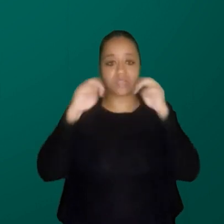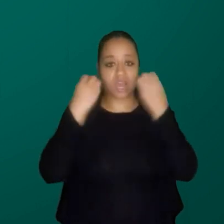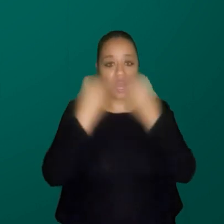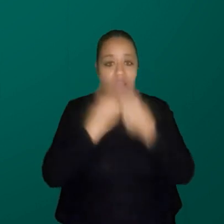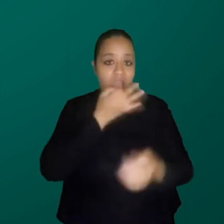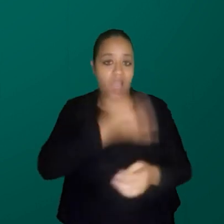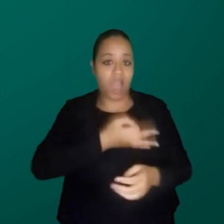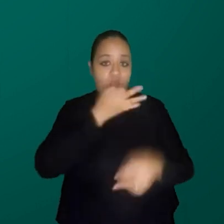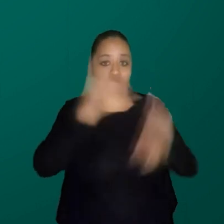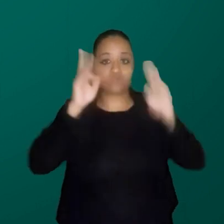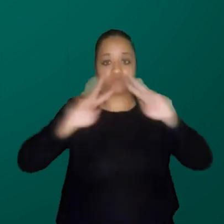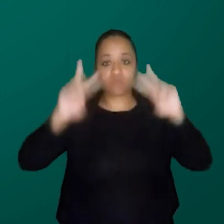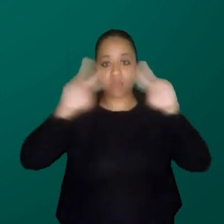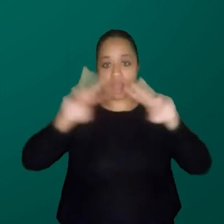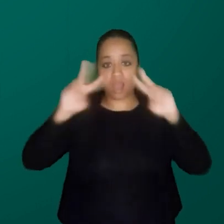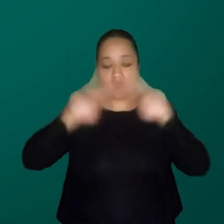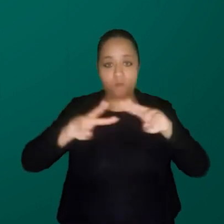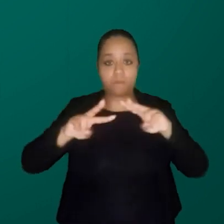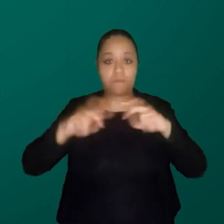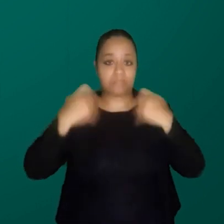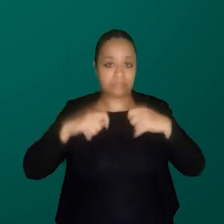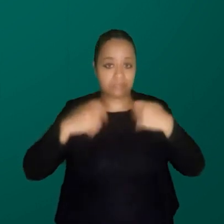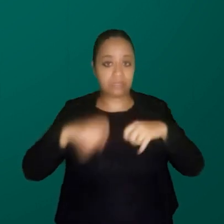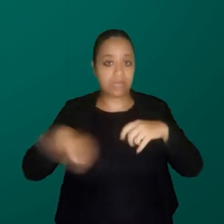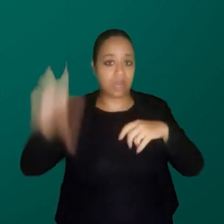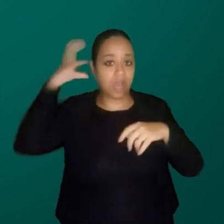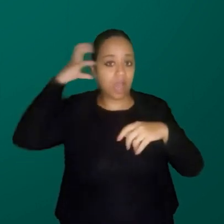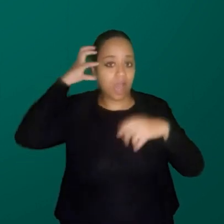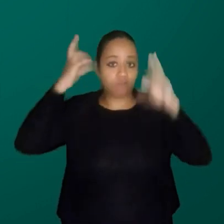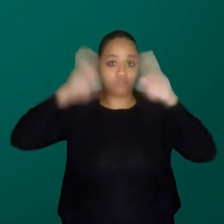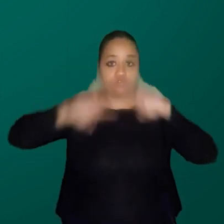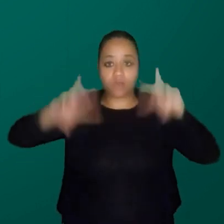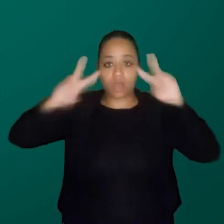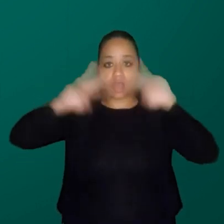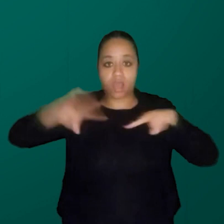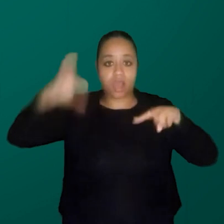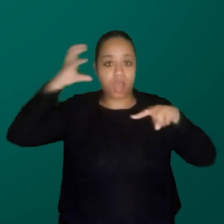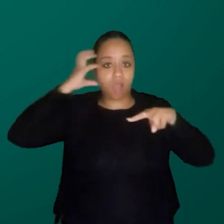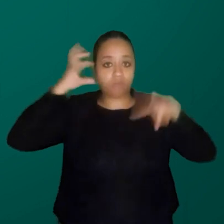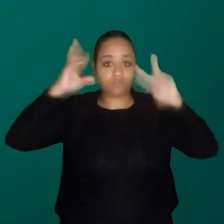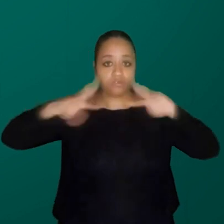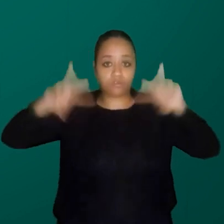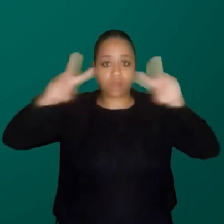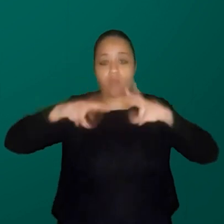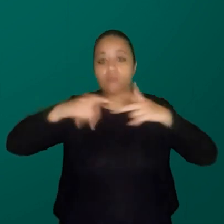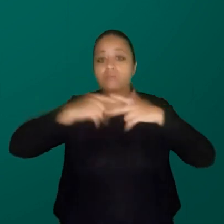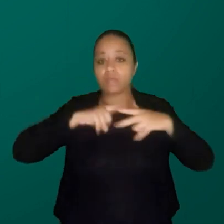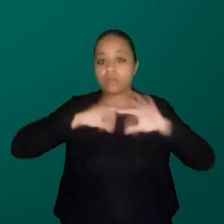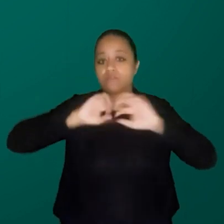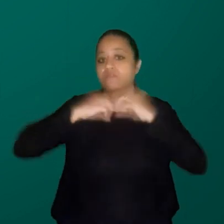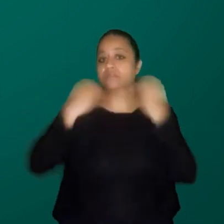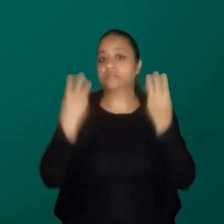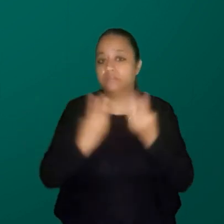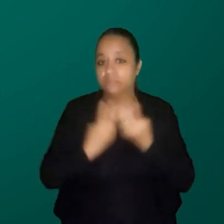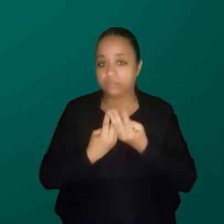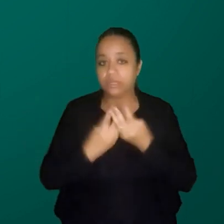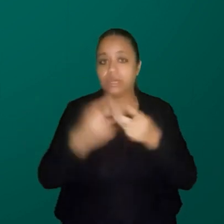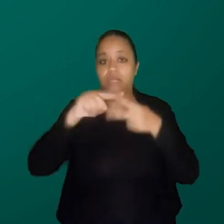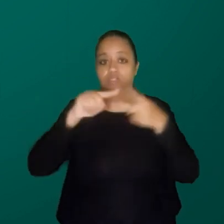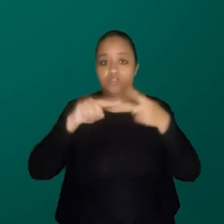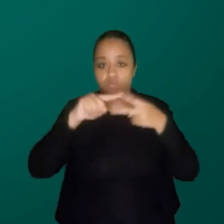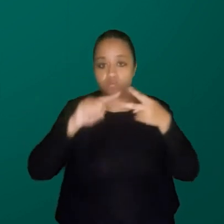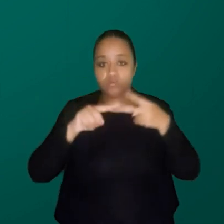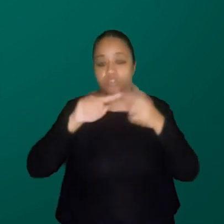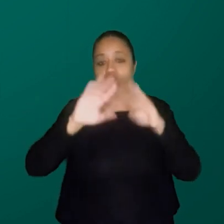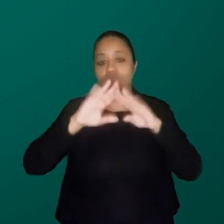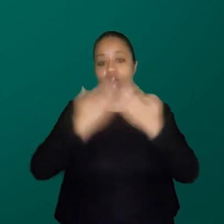audiovisual, tem que ter audiovisual e ciência. A gente tem uma oficina de audiovisual também. As duas fotos são do Cefete, Maria da Graça, que é